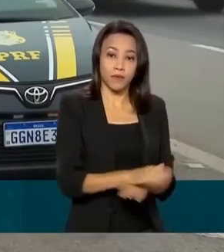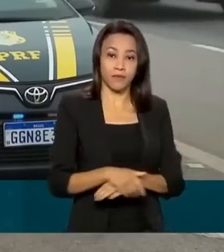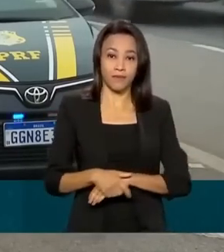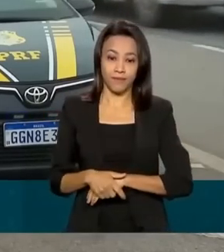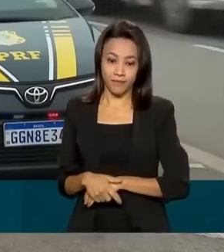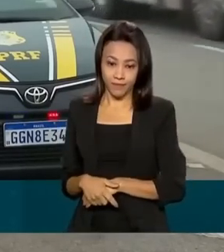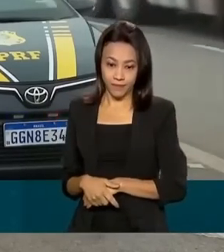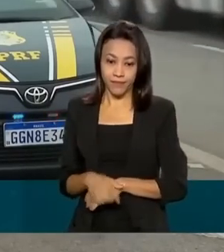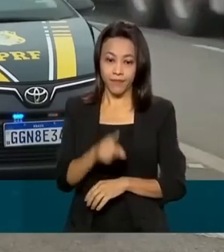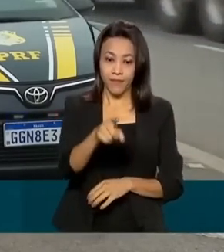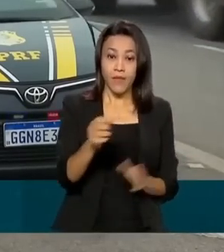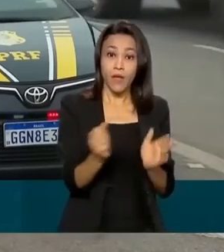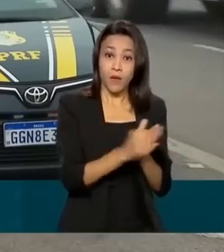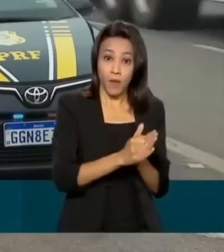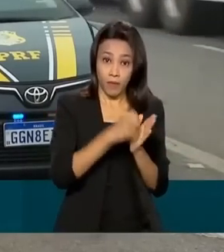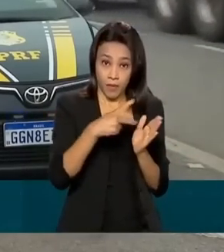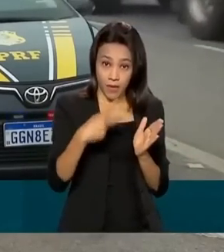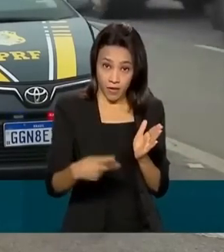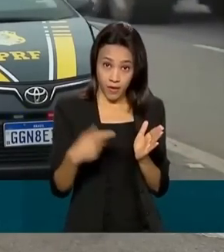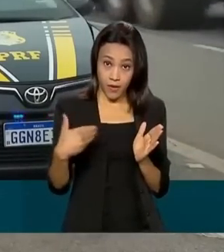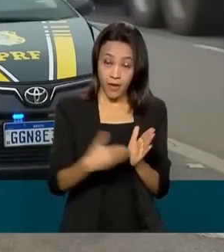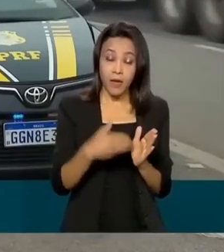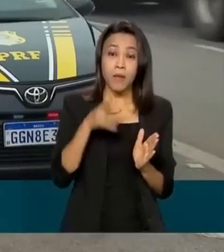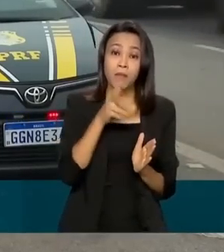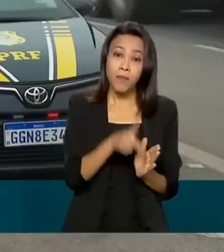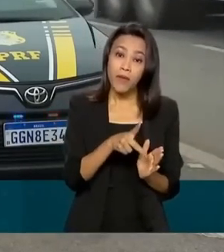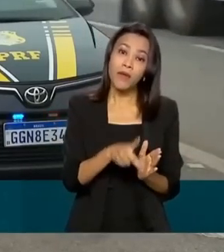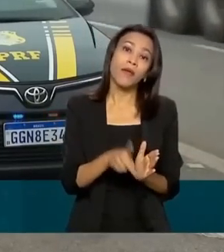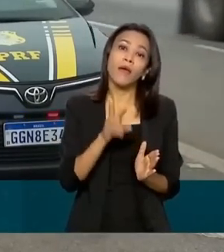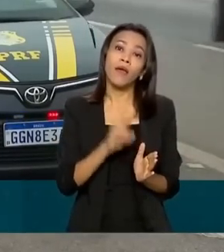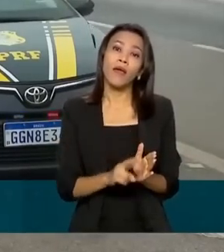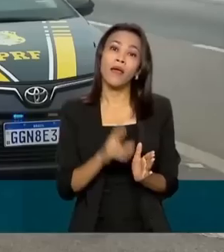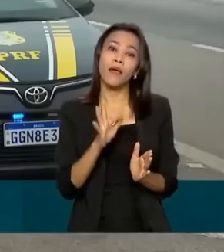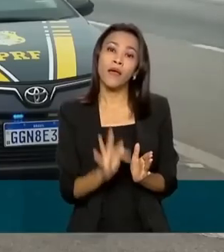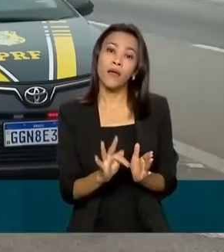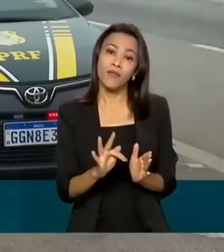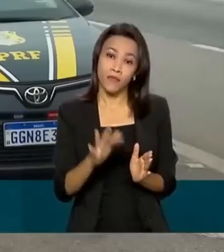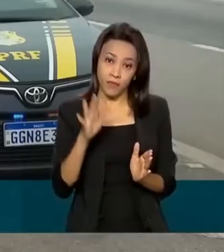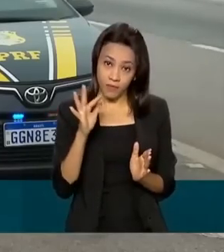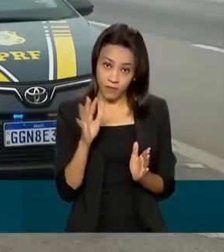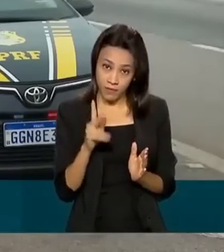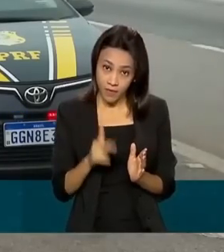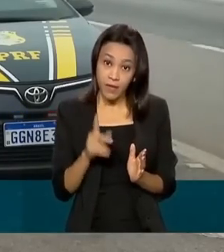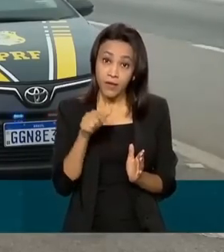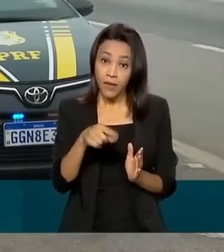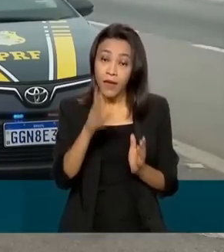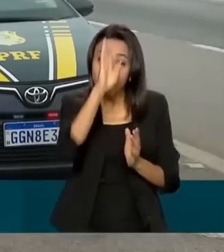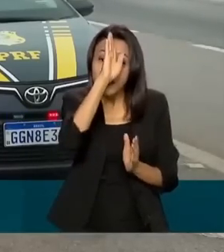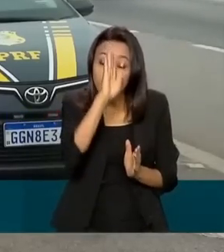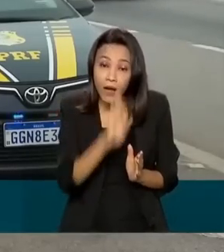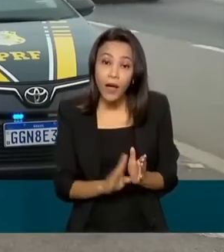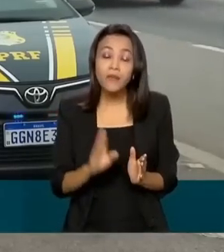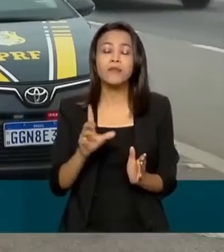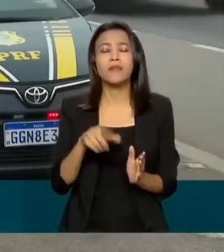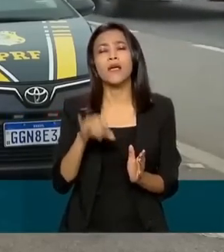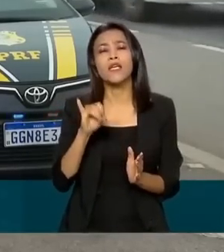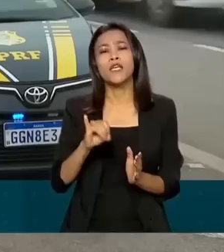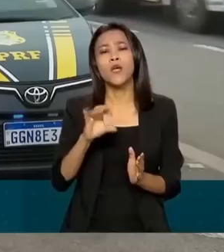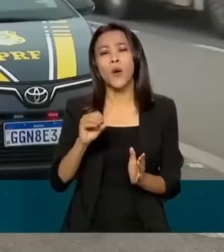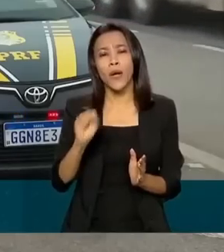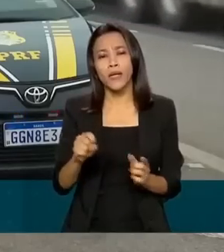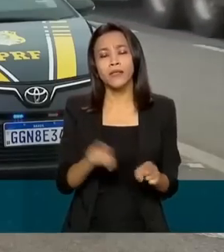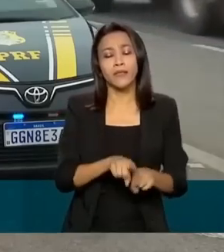O aplicativo chama PRF Peregrino, é de graça, está disponível pelo iOS e também